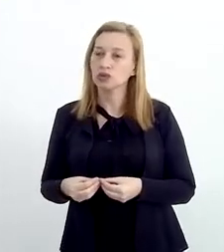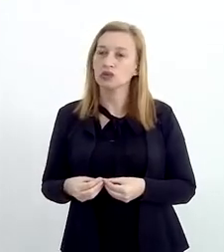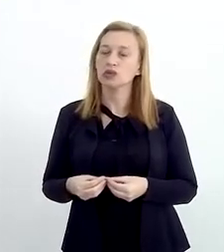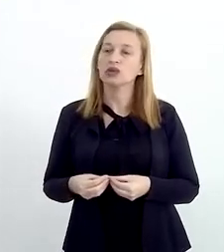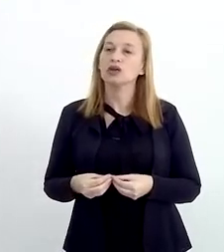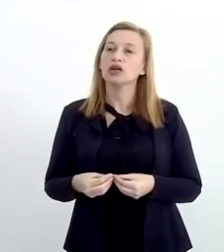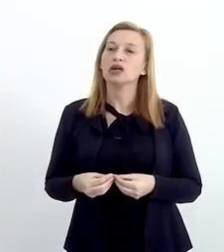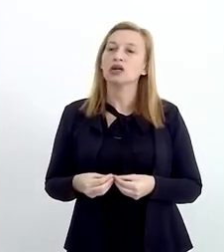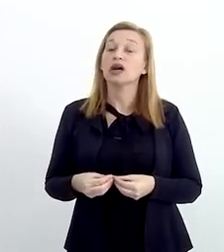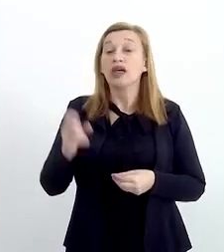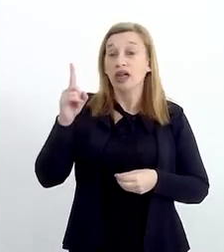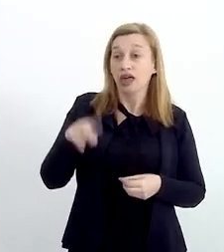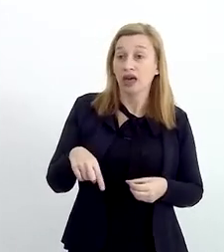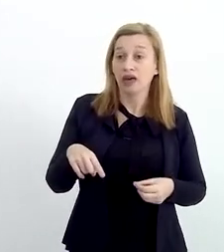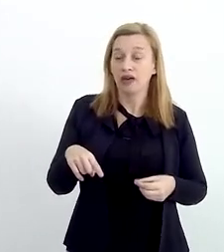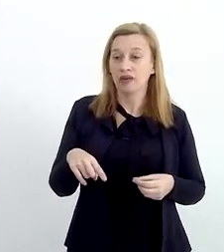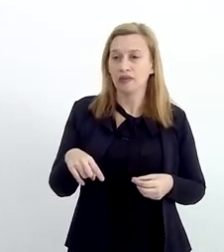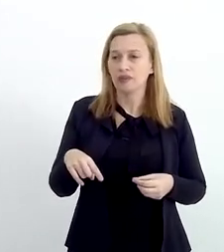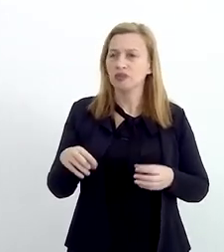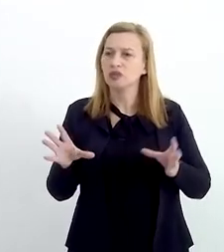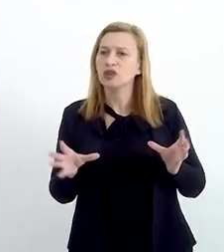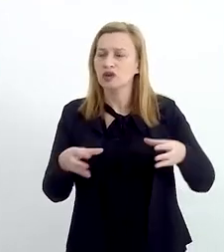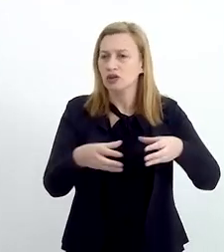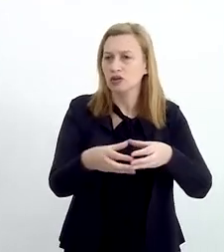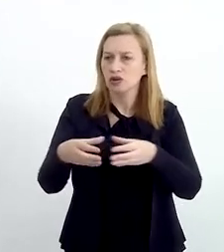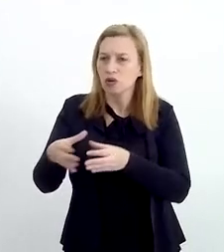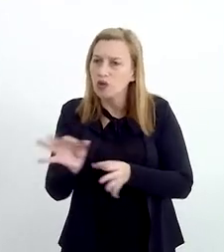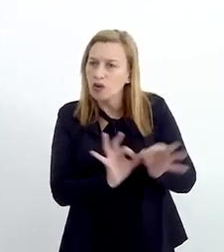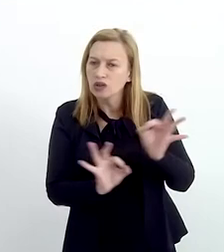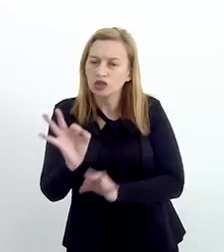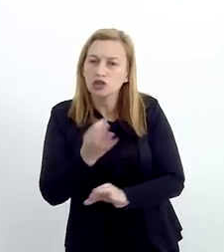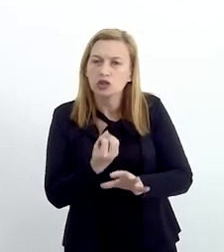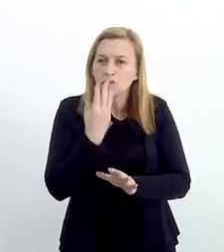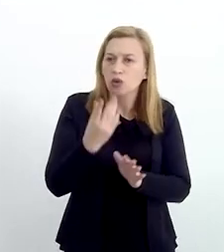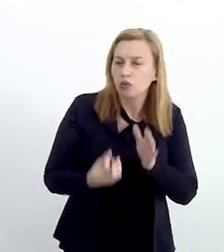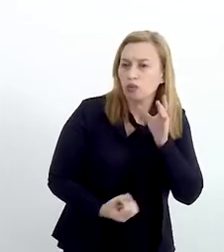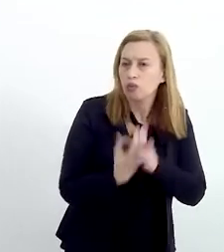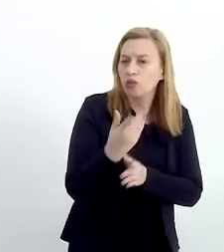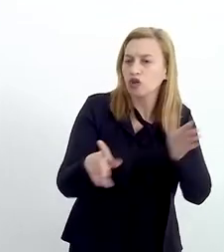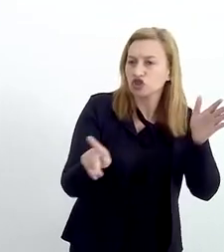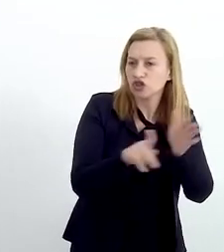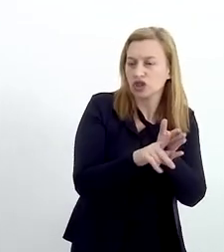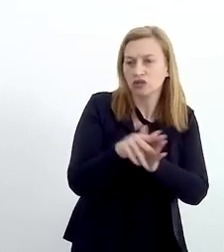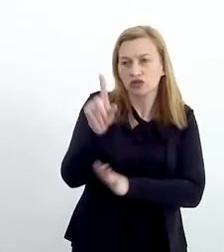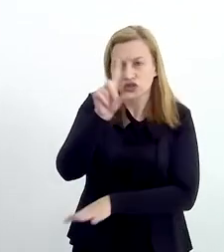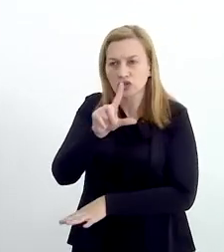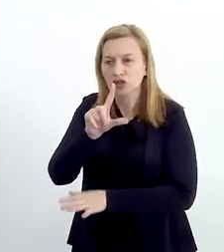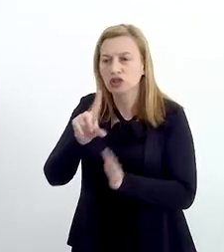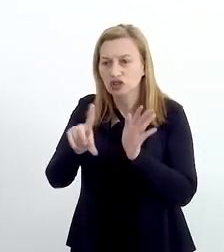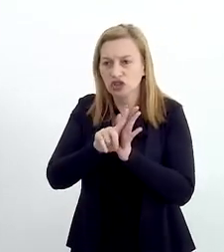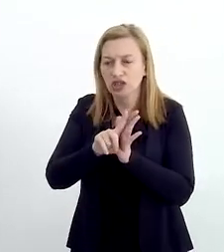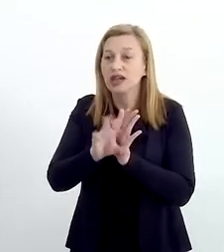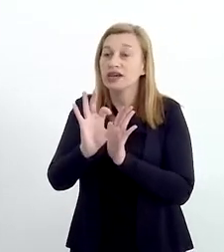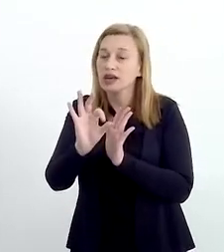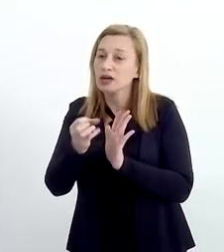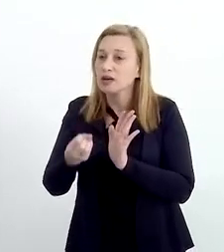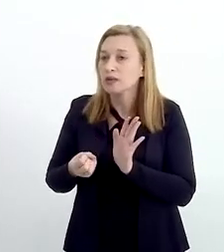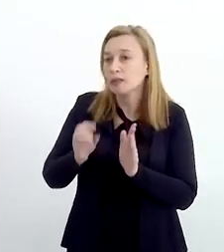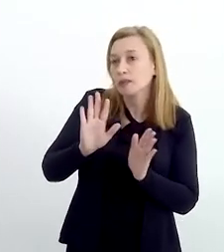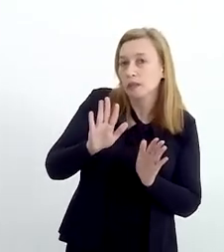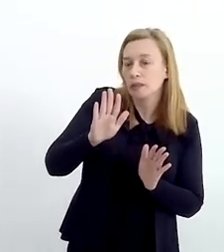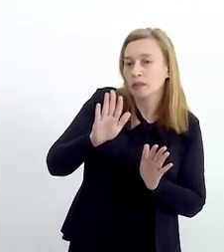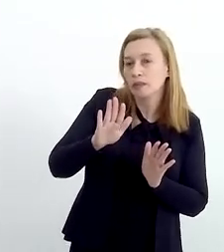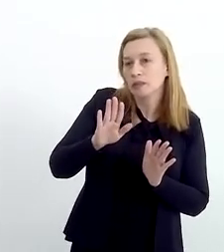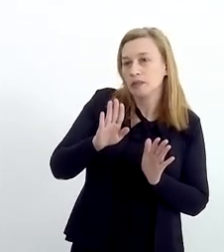e para dar feedback para a sociedade. é através de organização de bons projetos legislativos